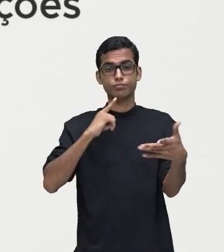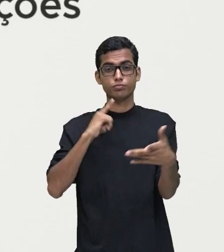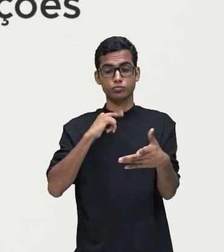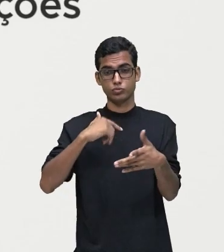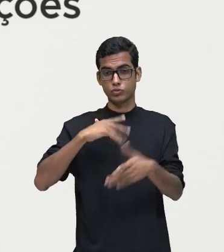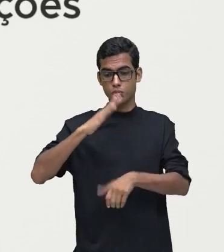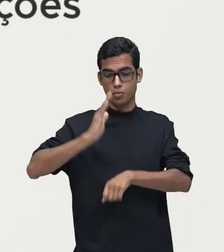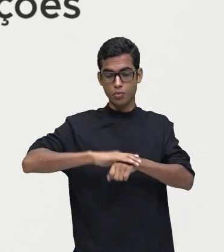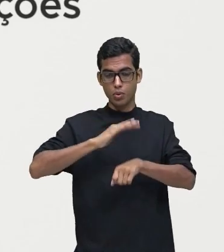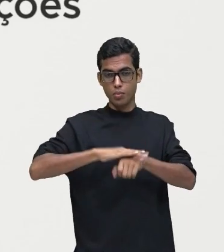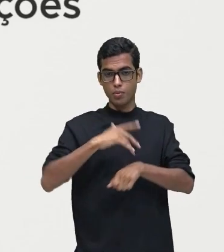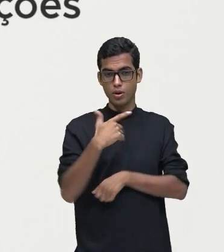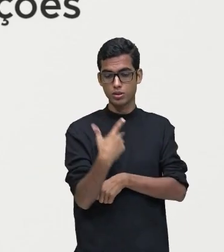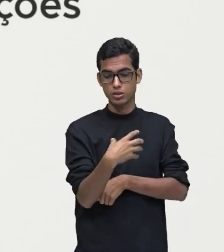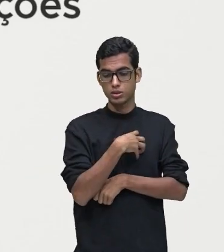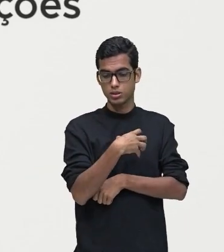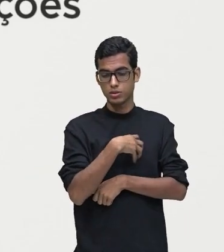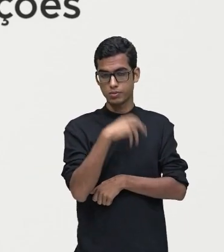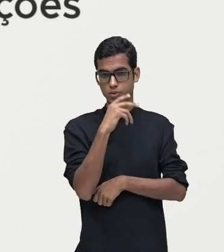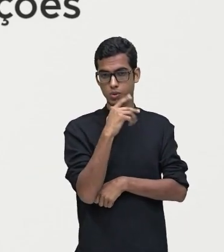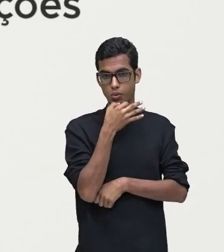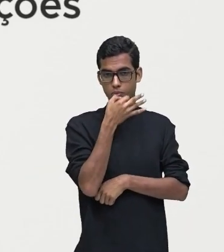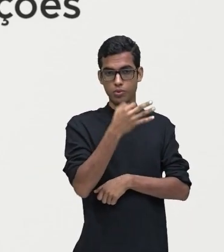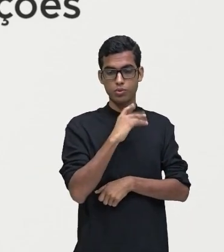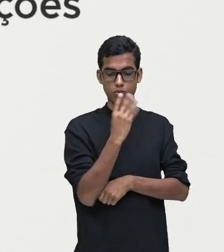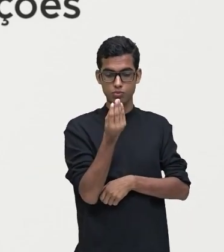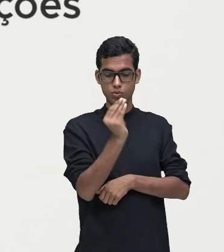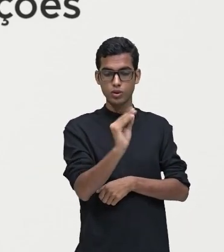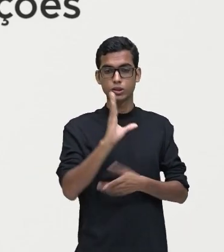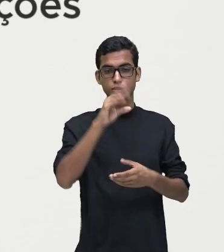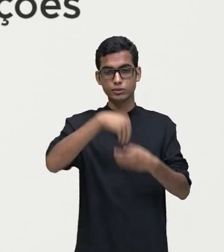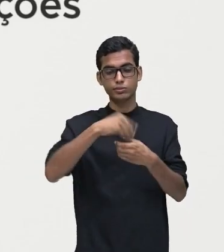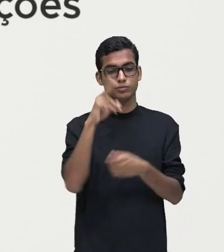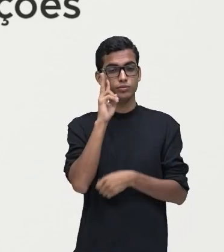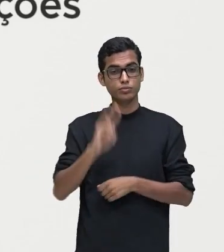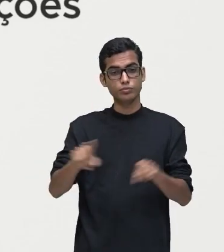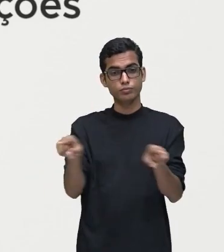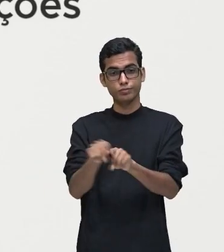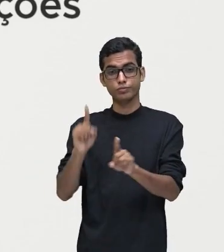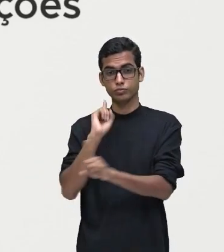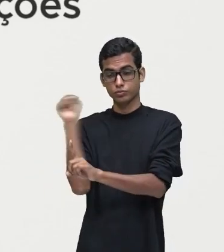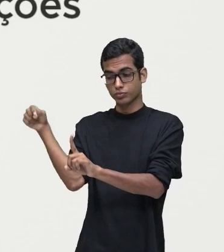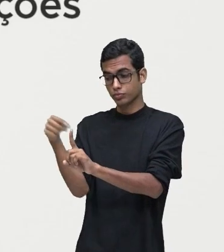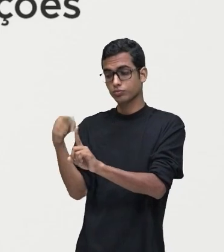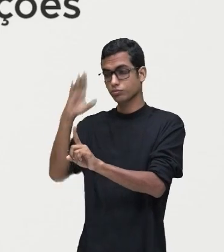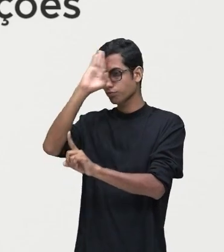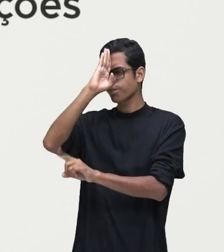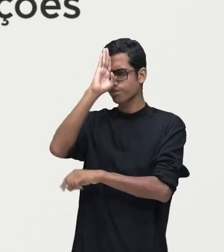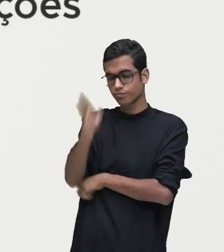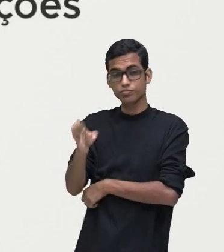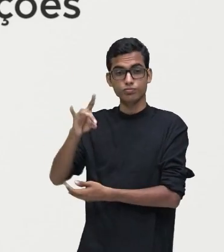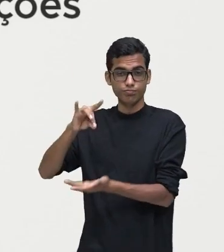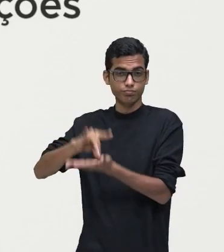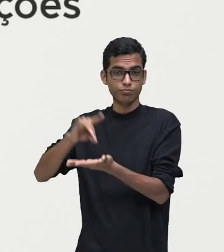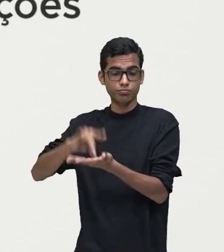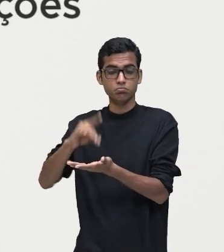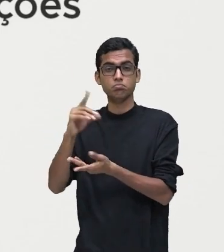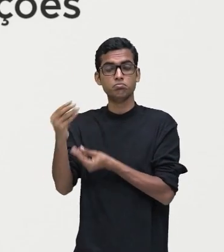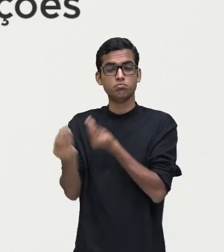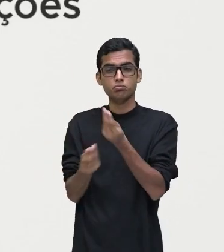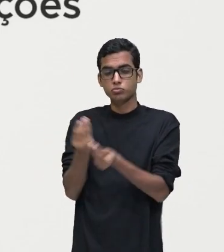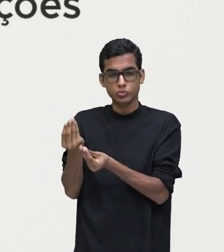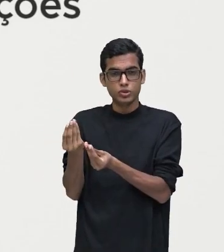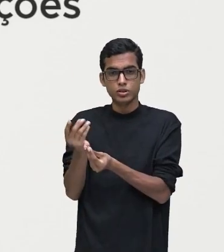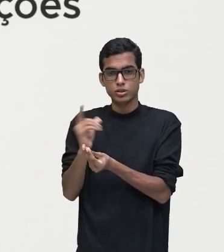suas impressões. A descrição objetiva é aquela descrição mais direta, certo? Aquela descrição